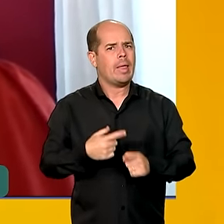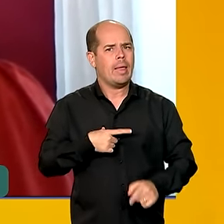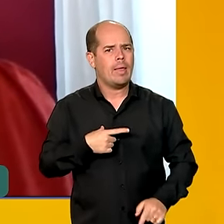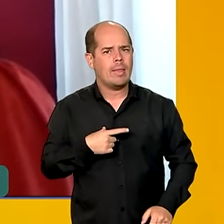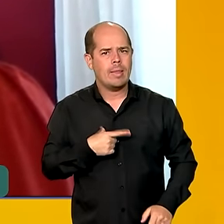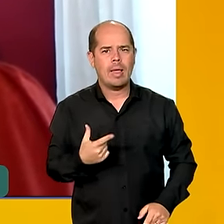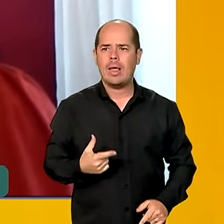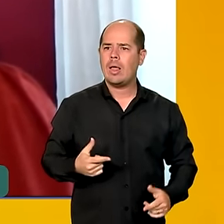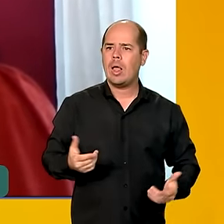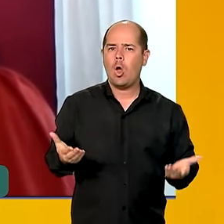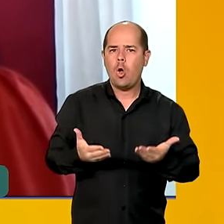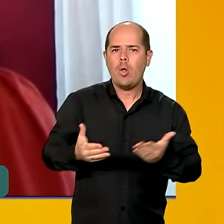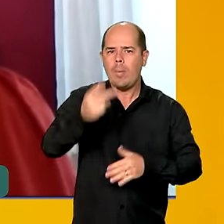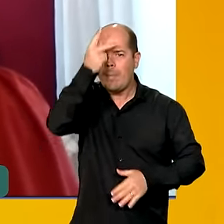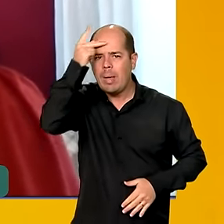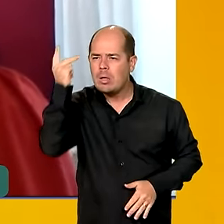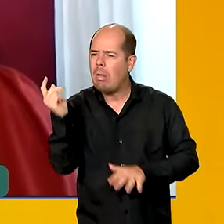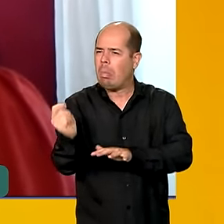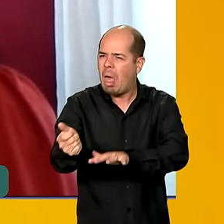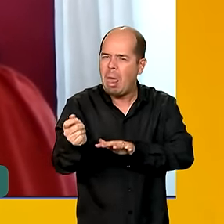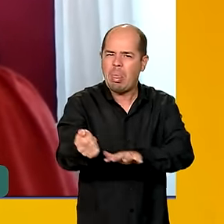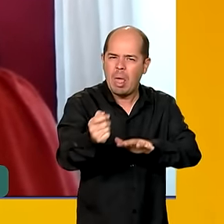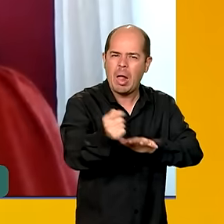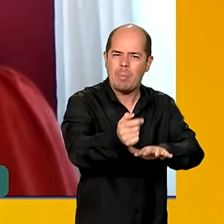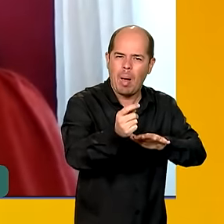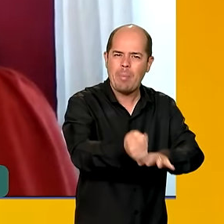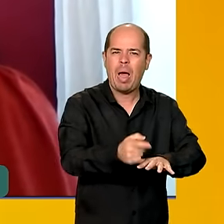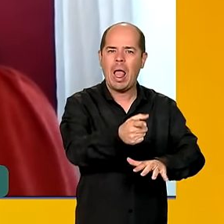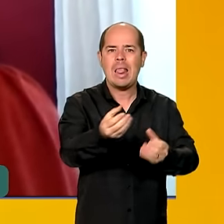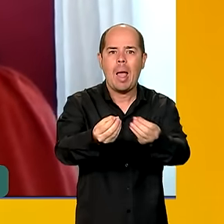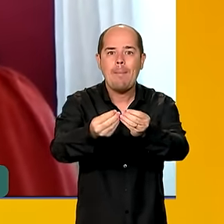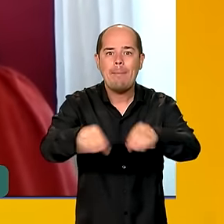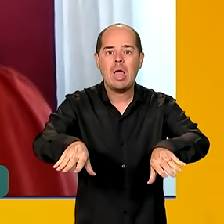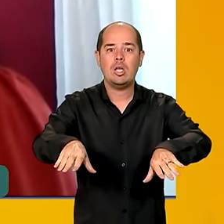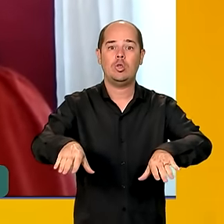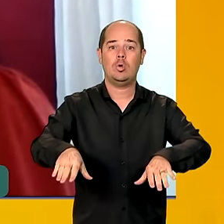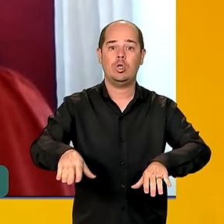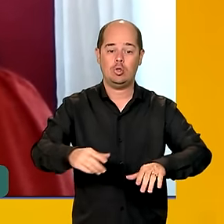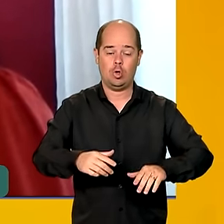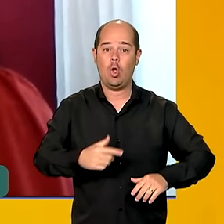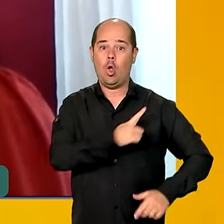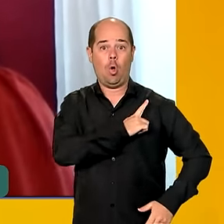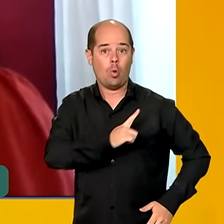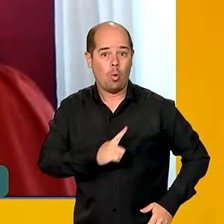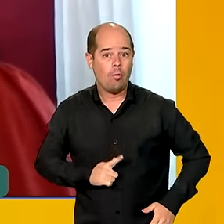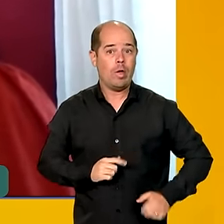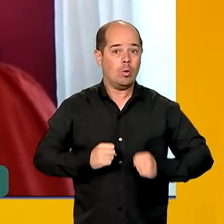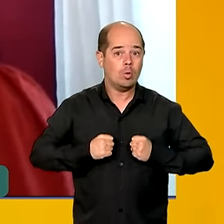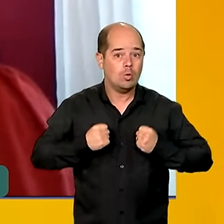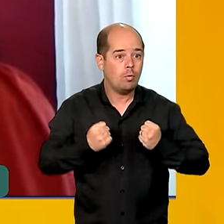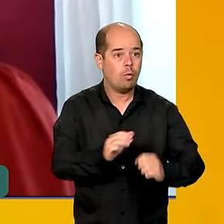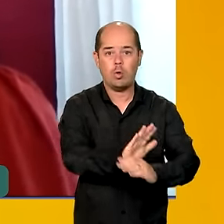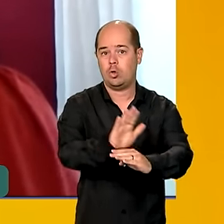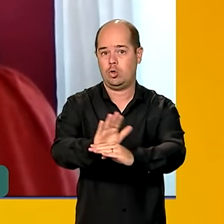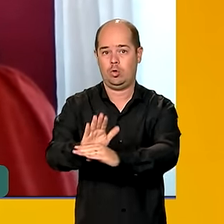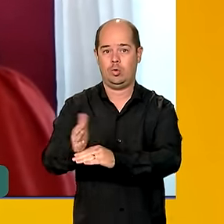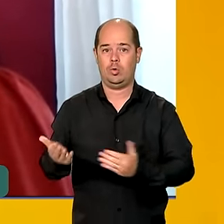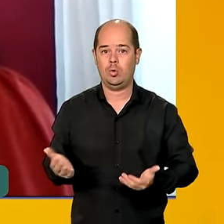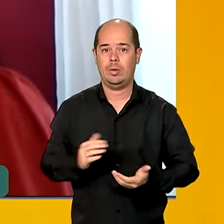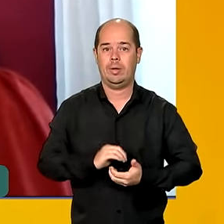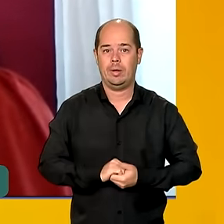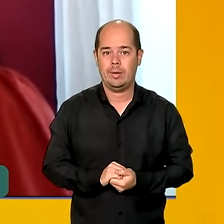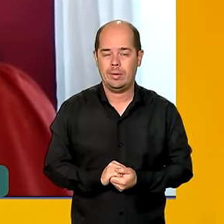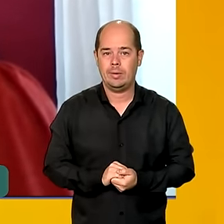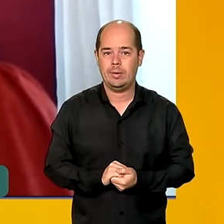que prejudica a ação pública e prejudica a concretização das políticas públicas. Então, isso é bastante